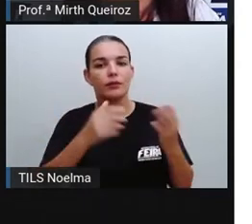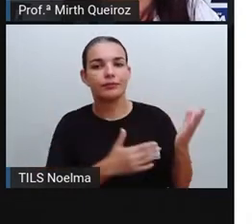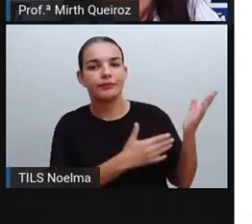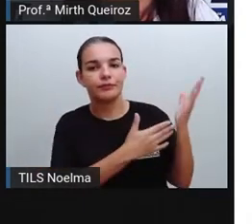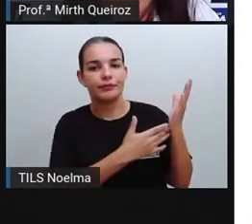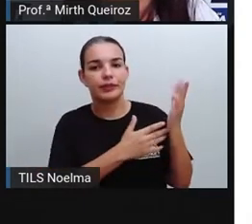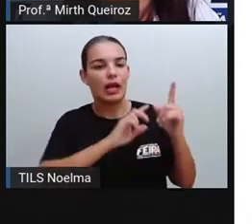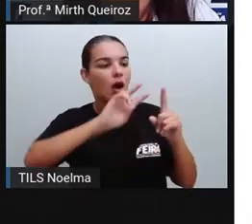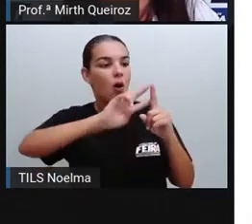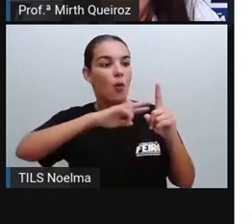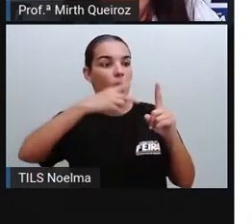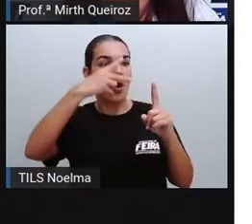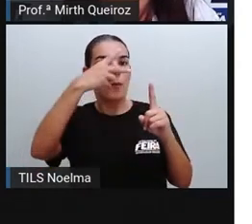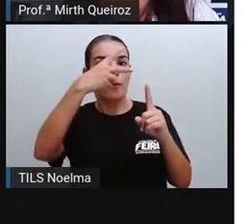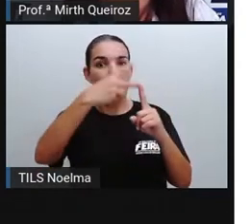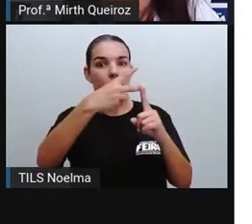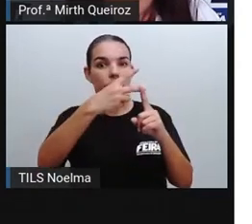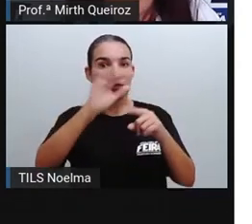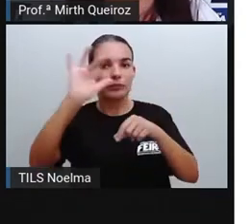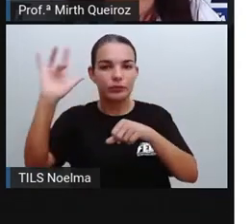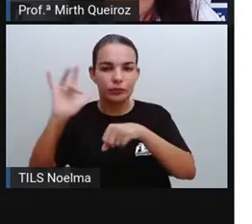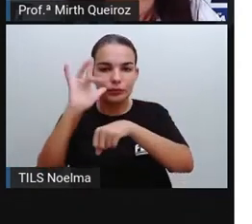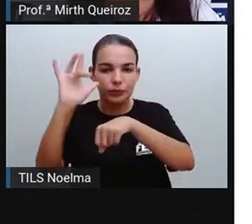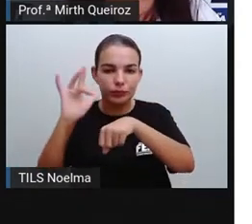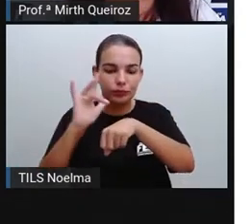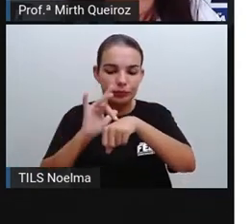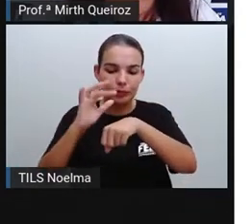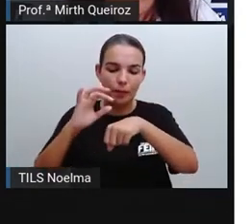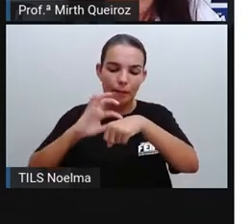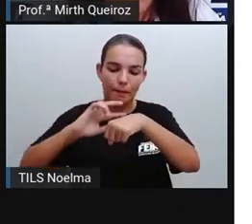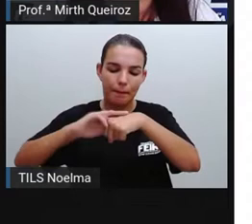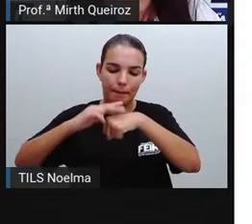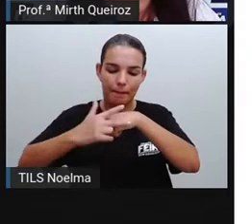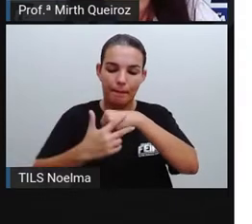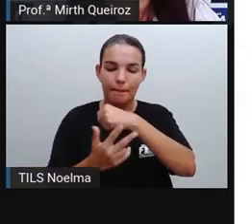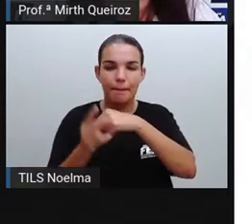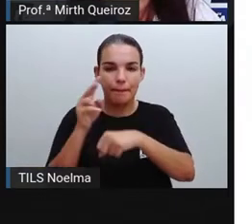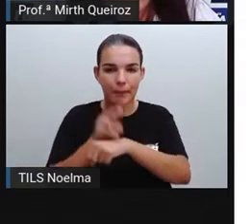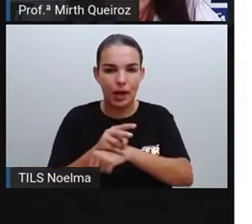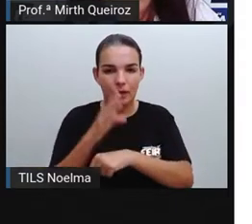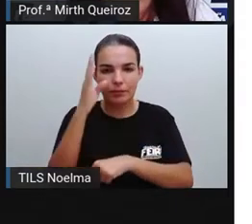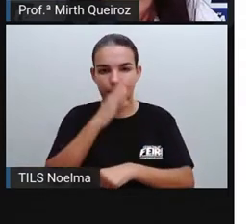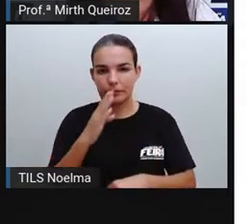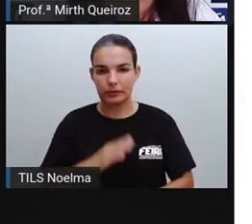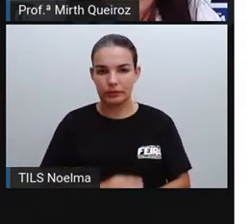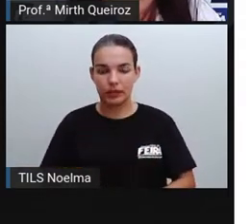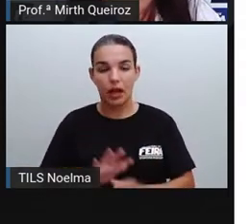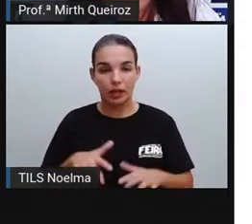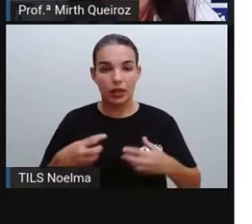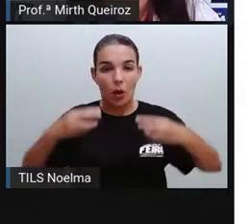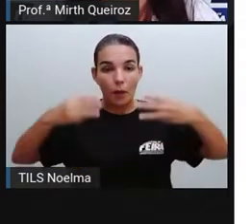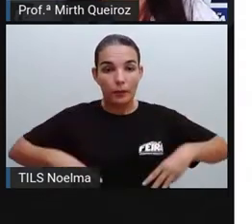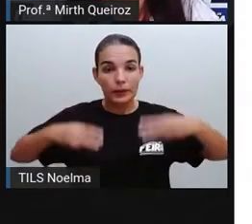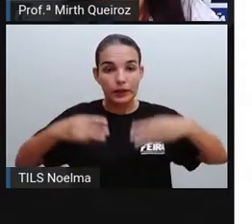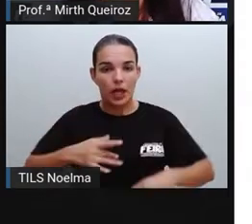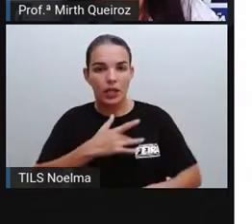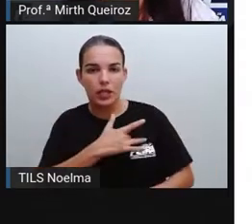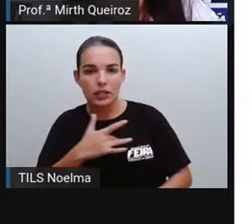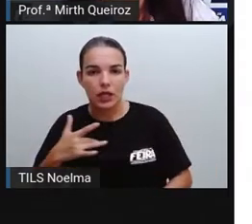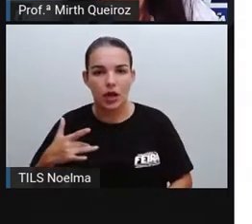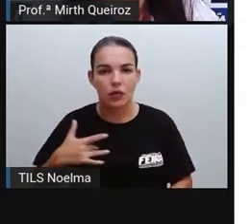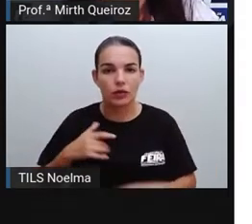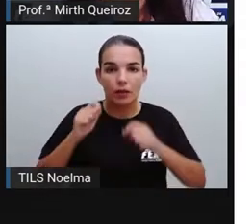aumento da dengue no Brasil. O Ministério da Saúde alerta para a necessidade de mais ações para eliminar